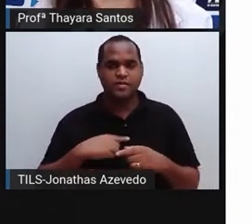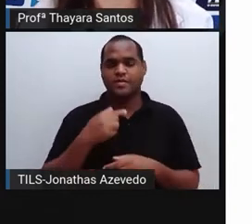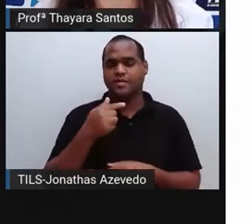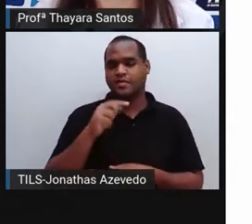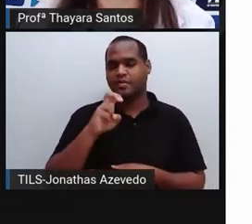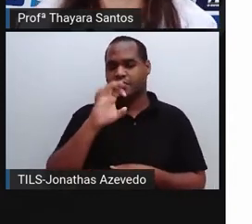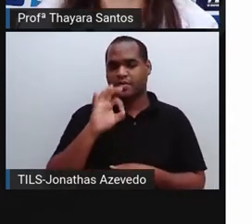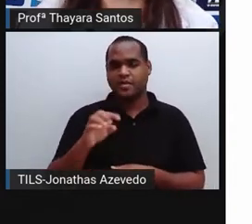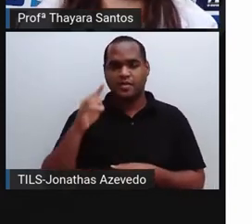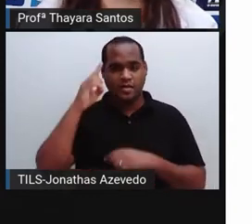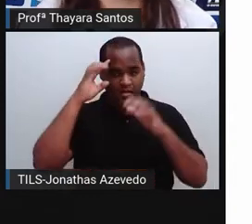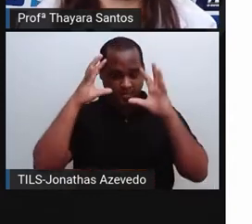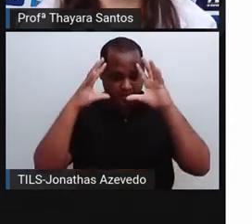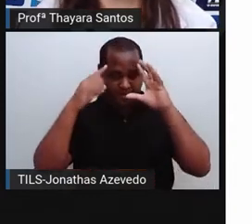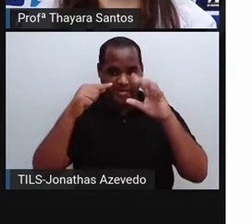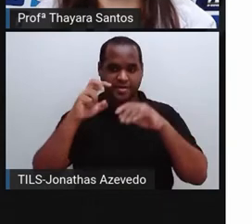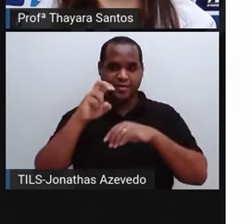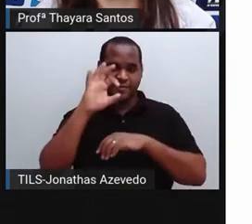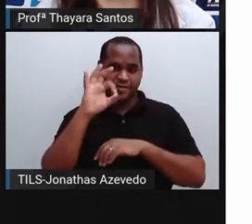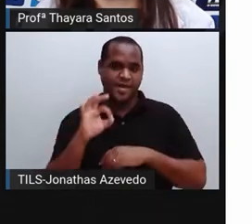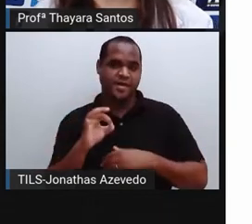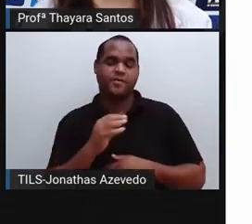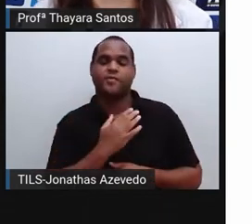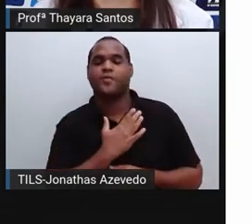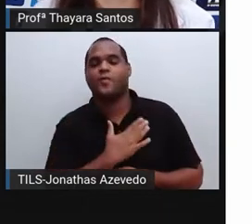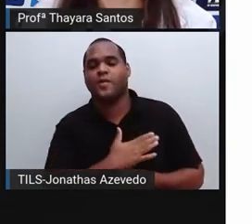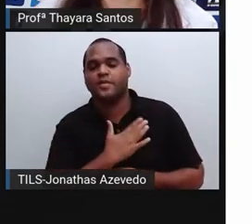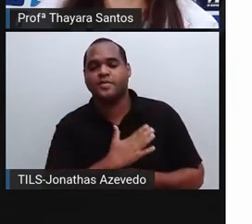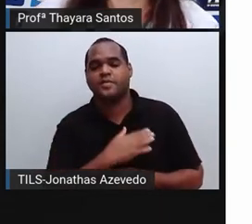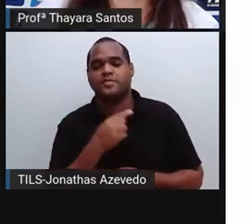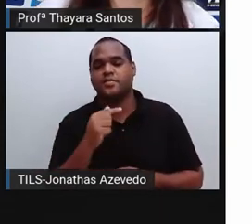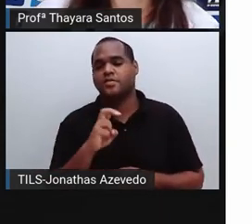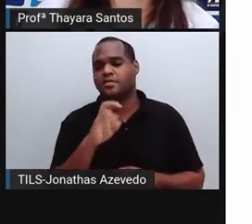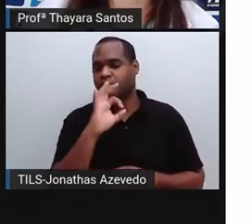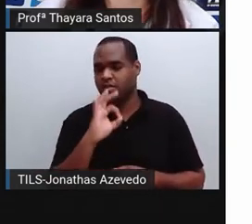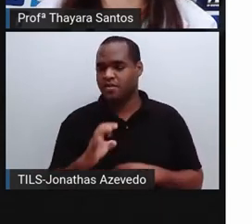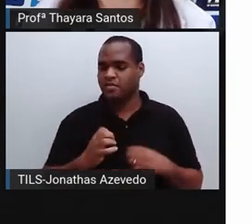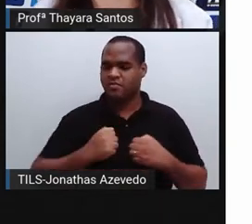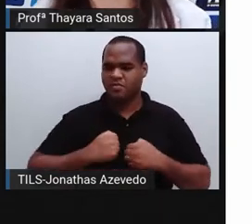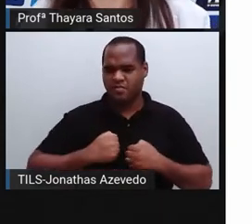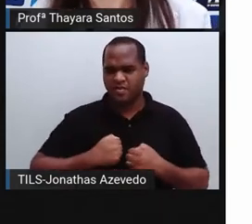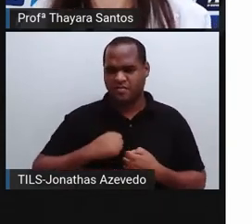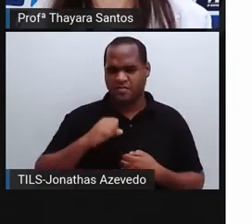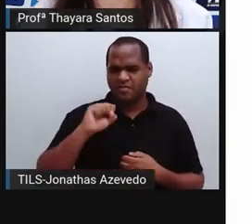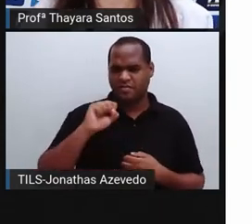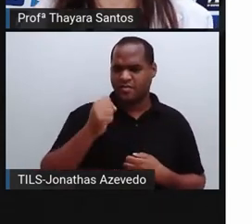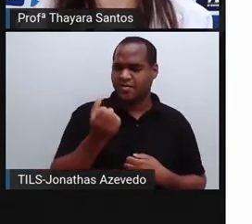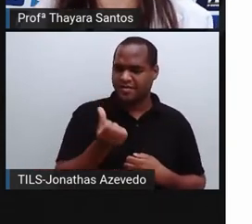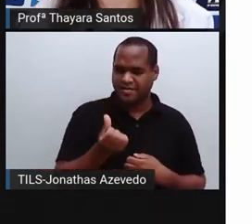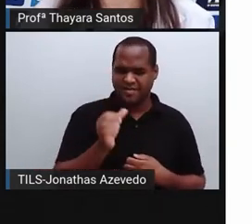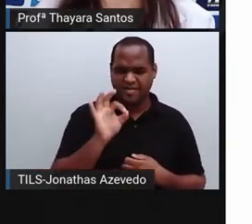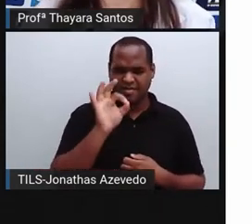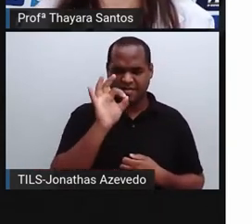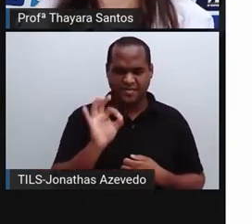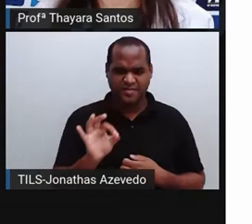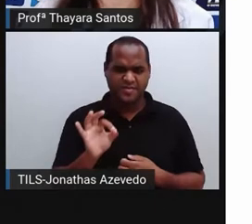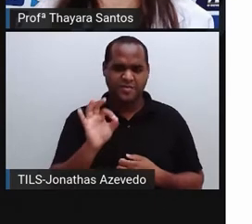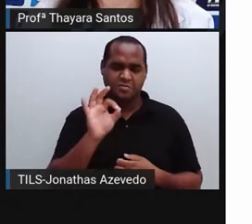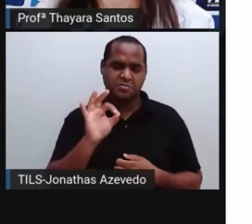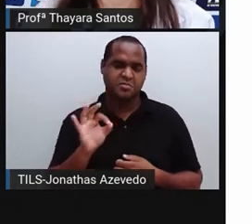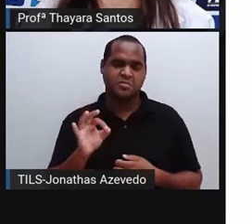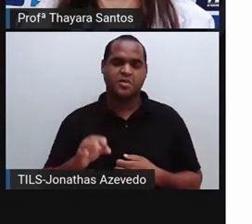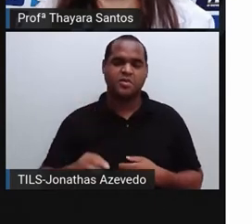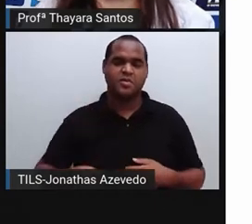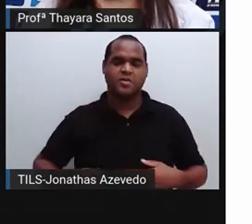de água. O cérebro também tem 75% de água. Coração também 75%. Os pulmões, mais ou menos